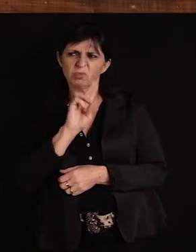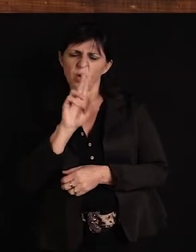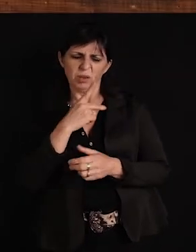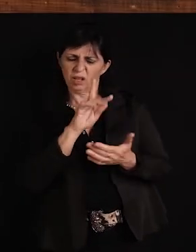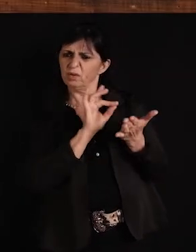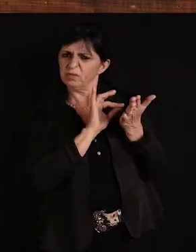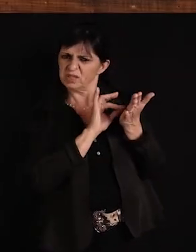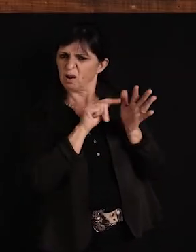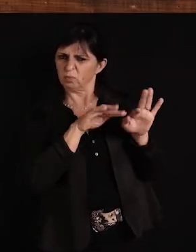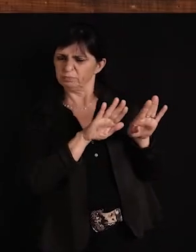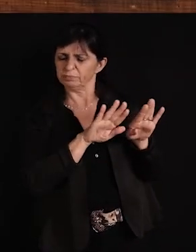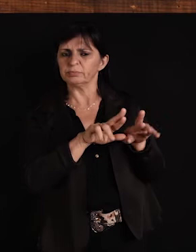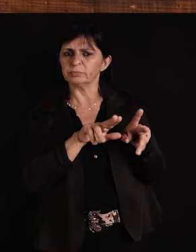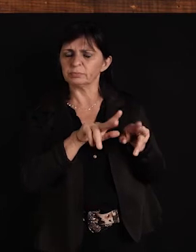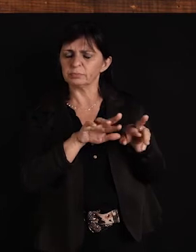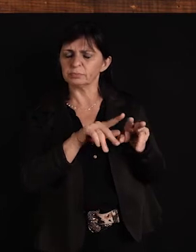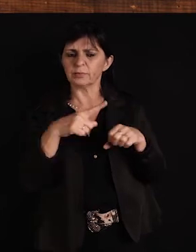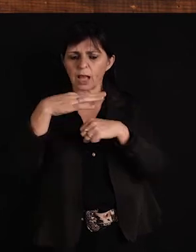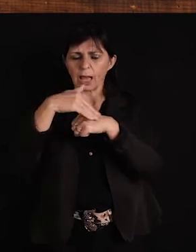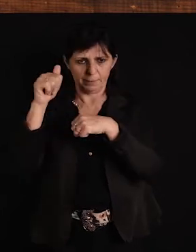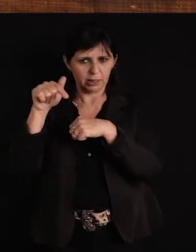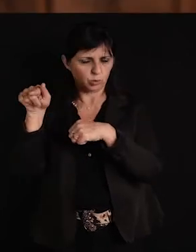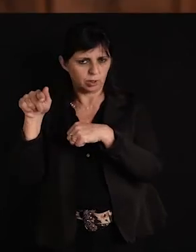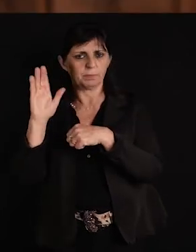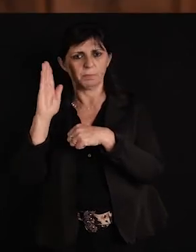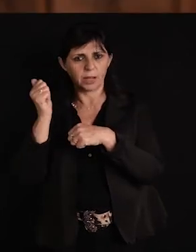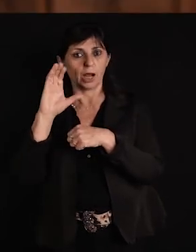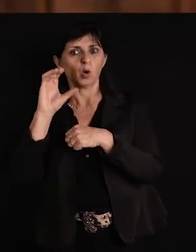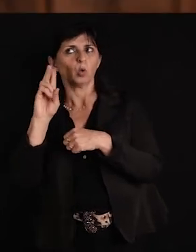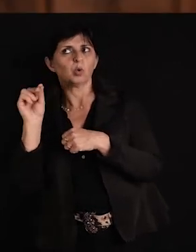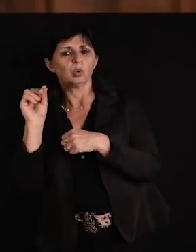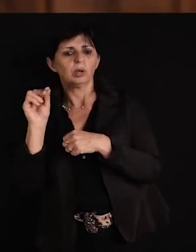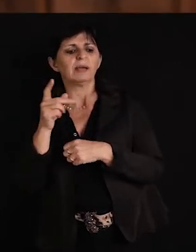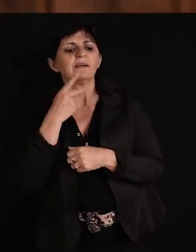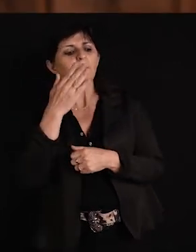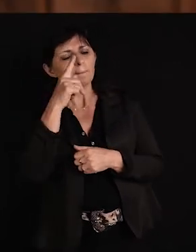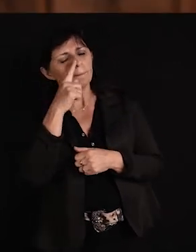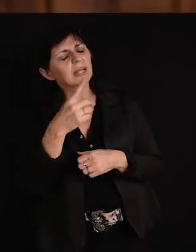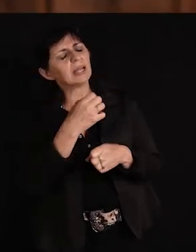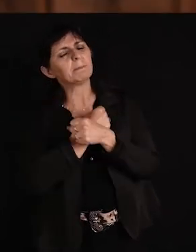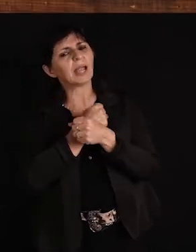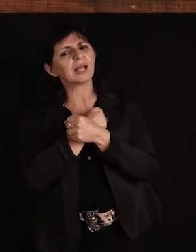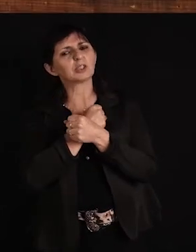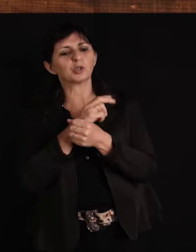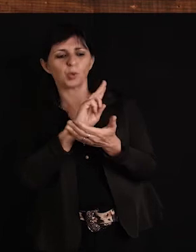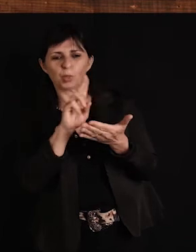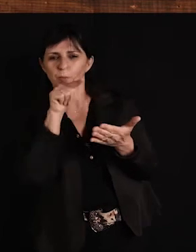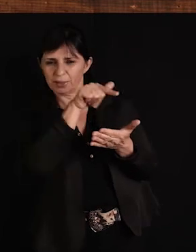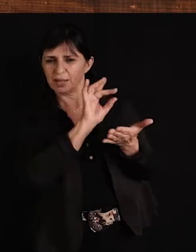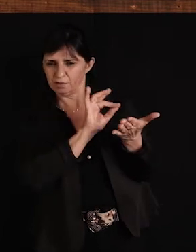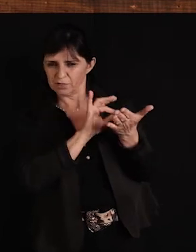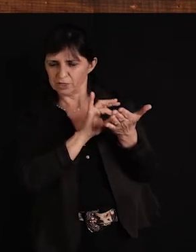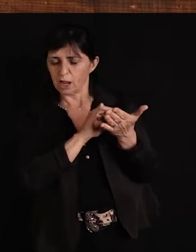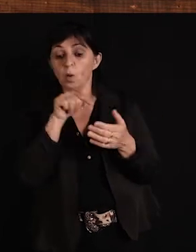Então, parou aquele negócio pra dar o baile, e eu fui lá e falei pro Feijó e disse, ó, manda um abraço pro Jefferson Pereira Gamin, que tá no